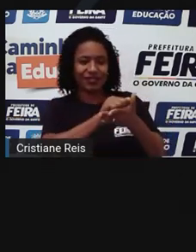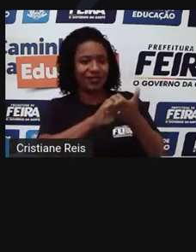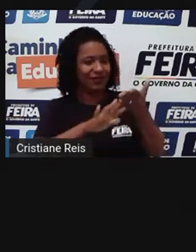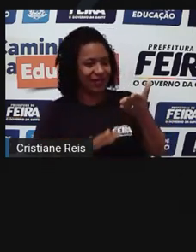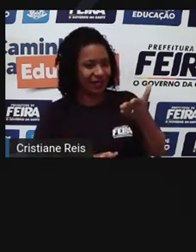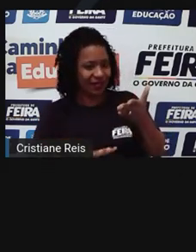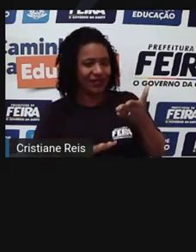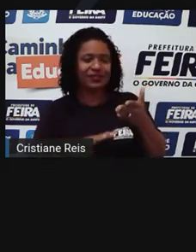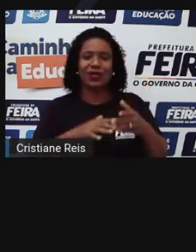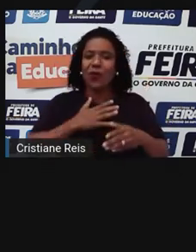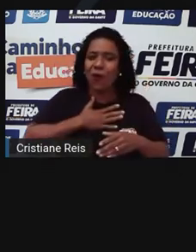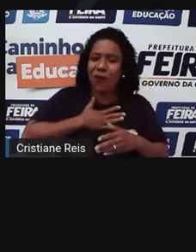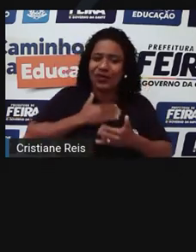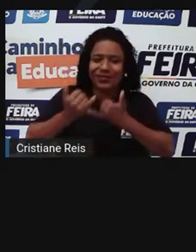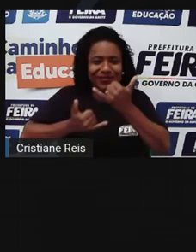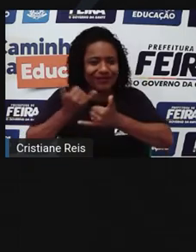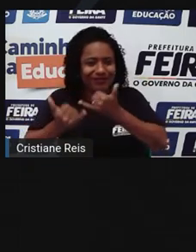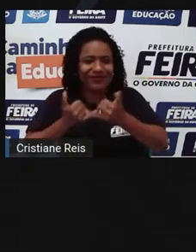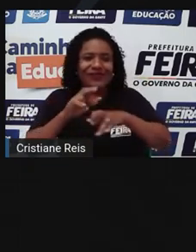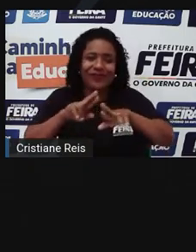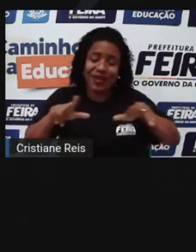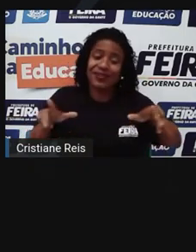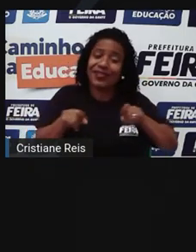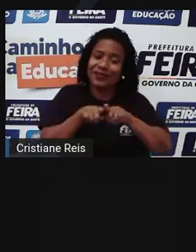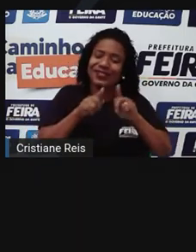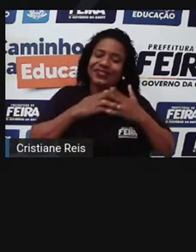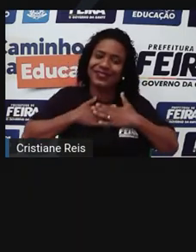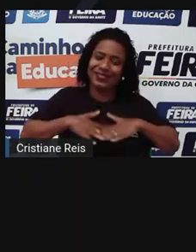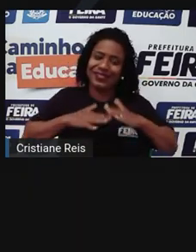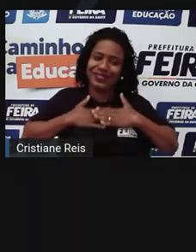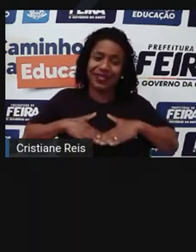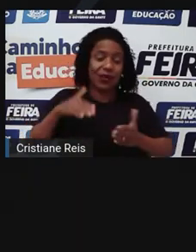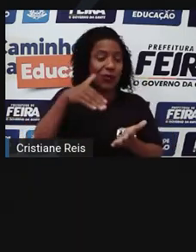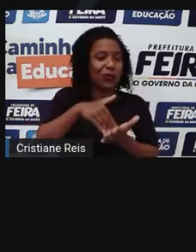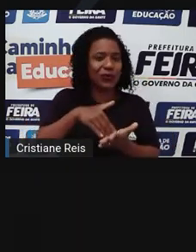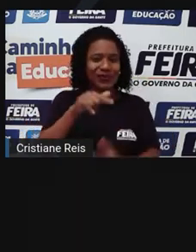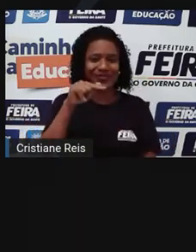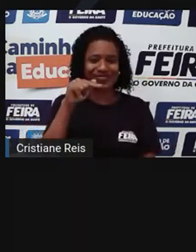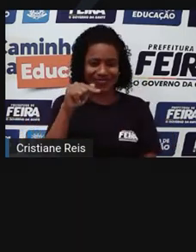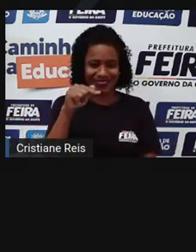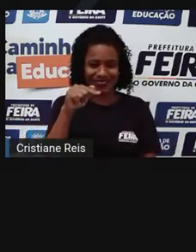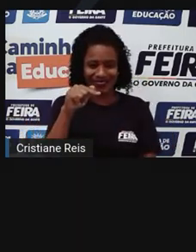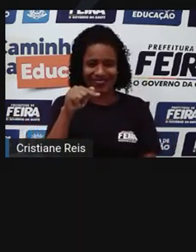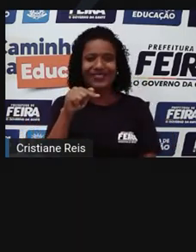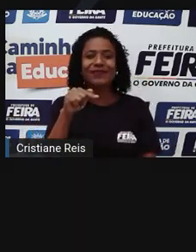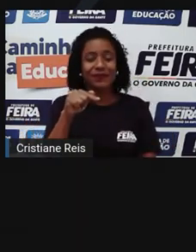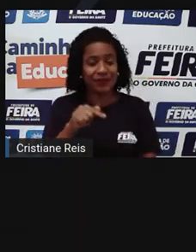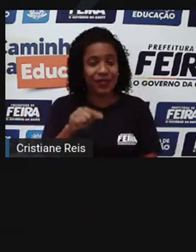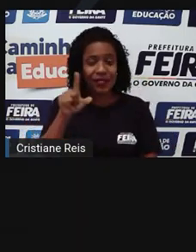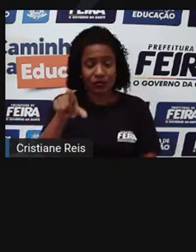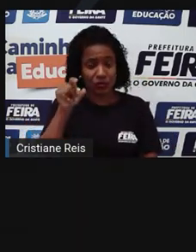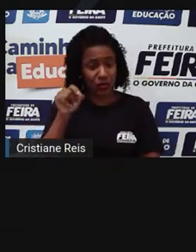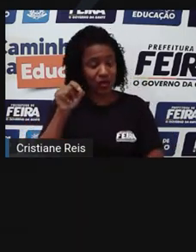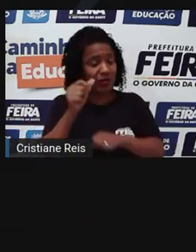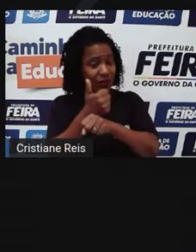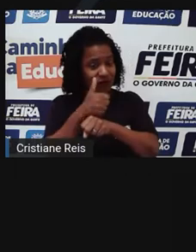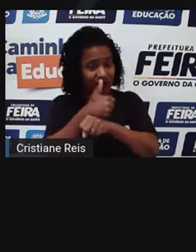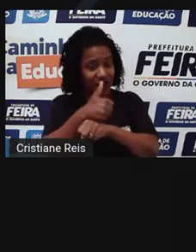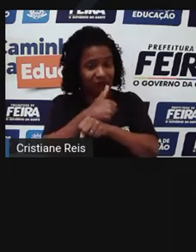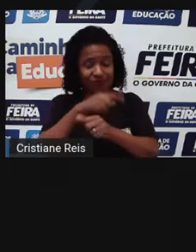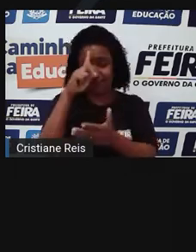e reserve um tempo para o descanso. Sétimo e último passo, escolher uma profissão só depende de você.